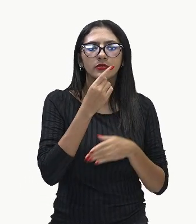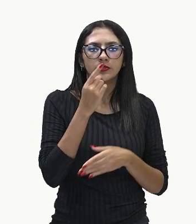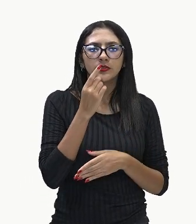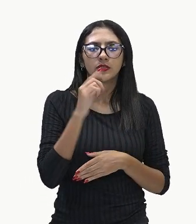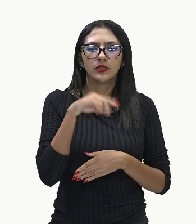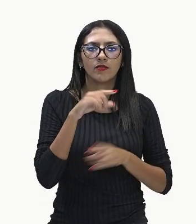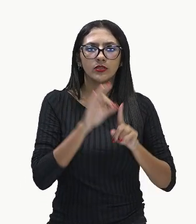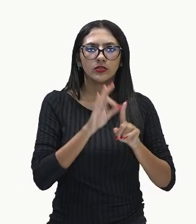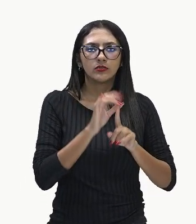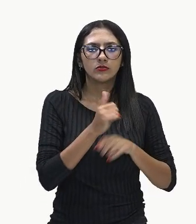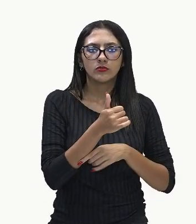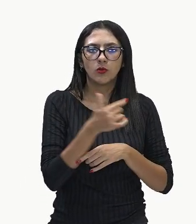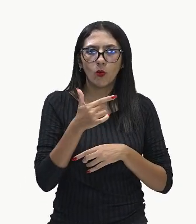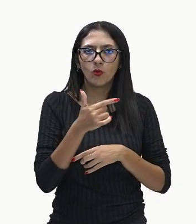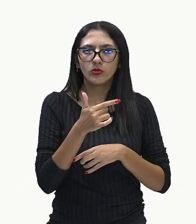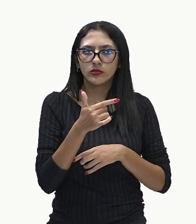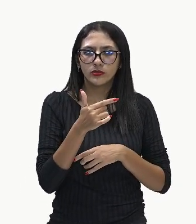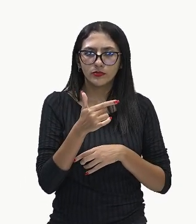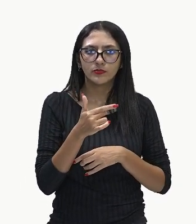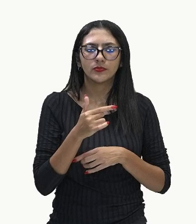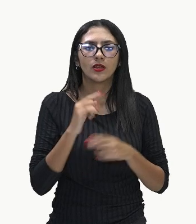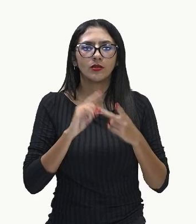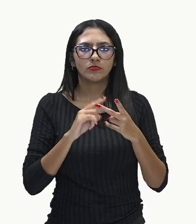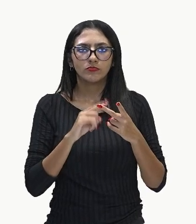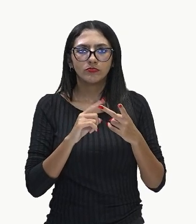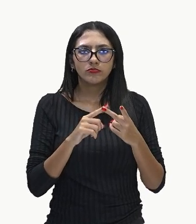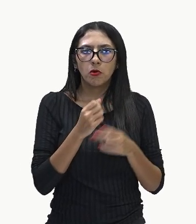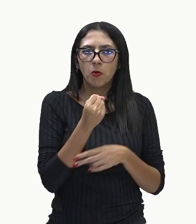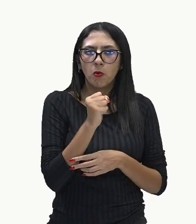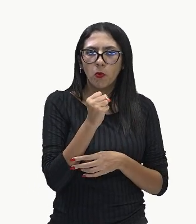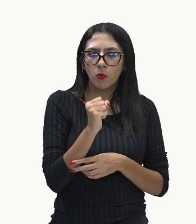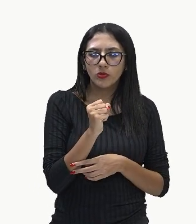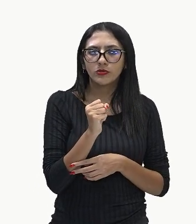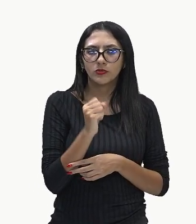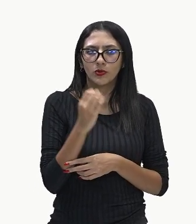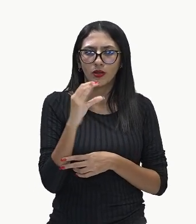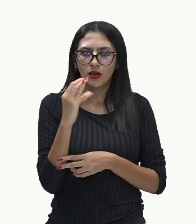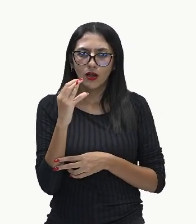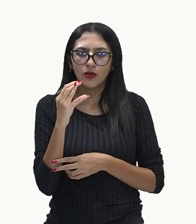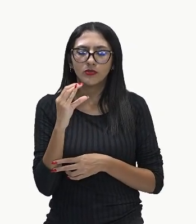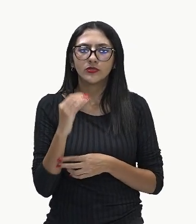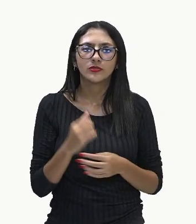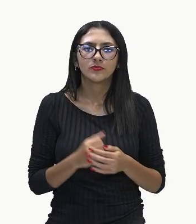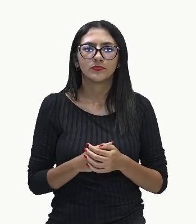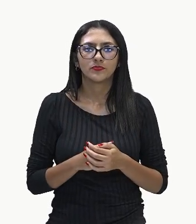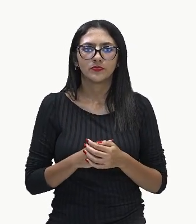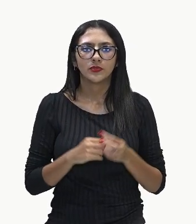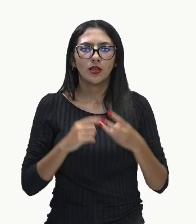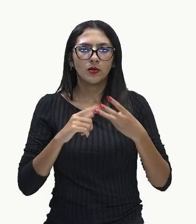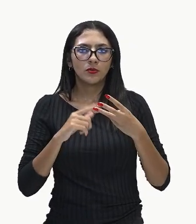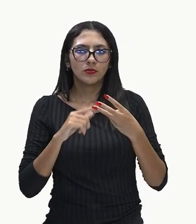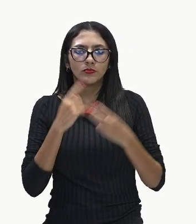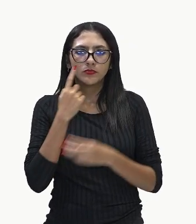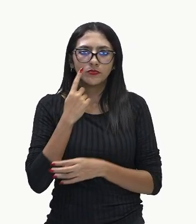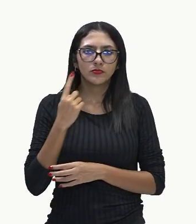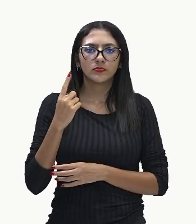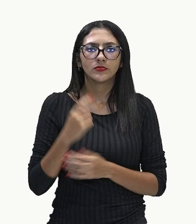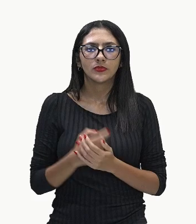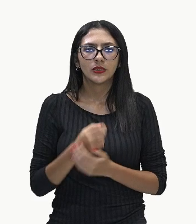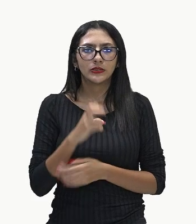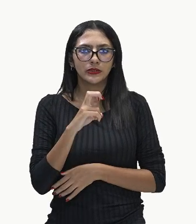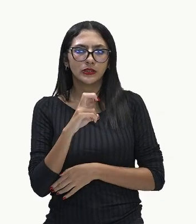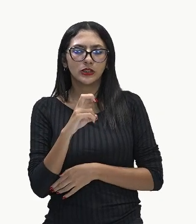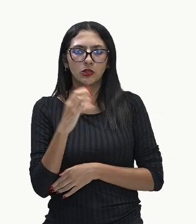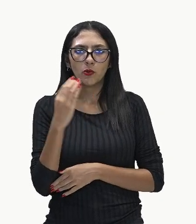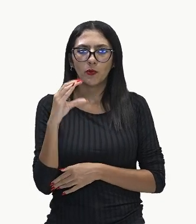no segundo dia, 8, no terceiro, entre o 4 e o 6, 5,